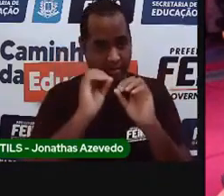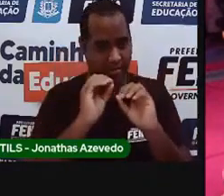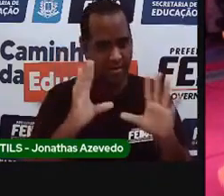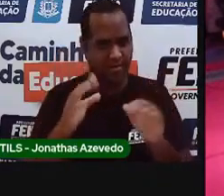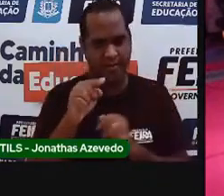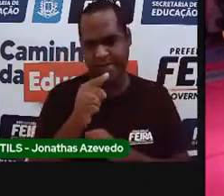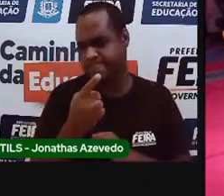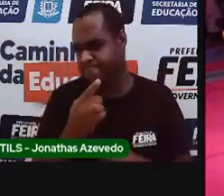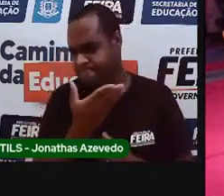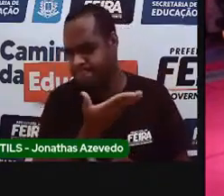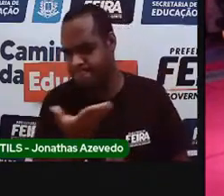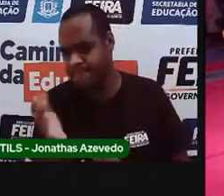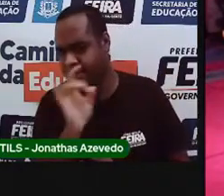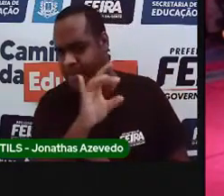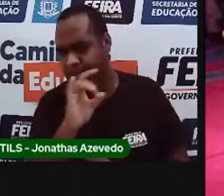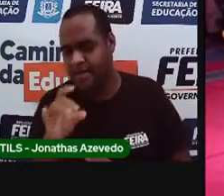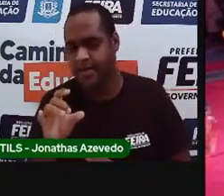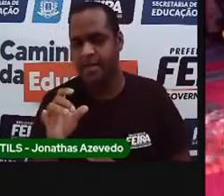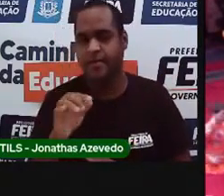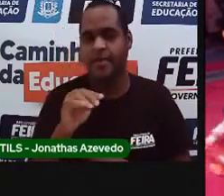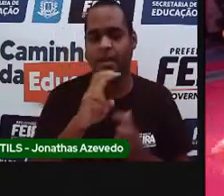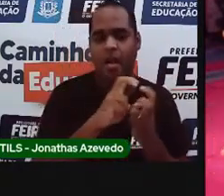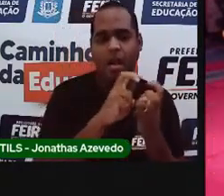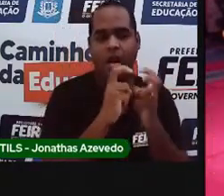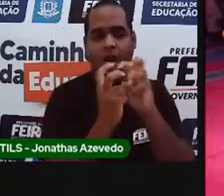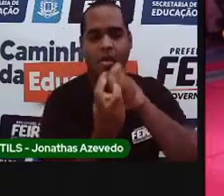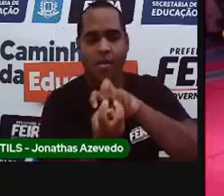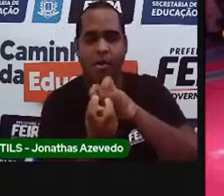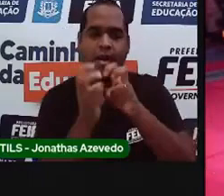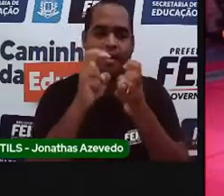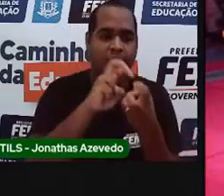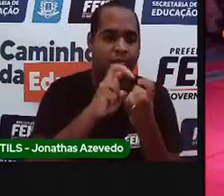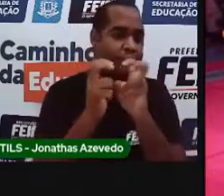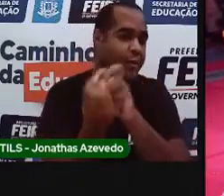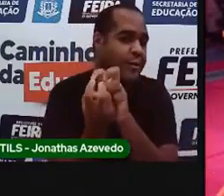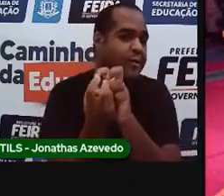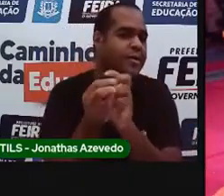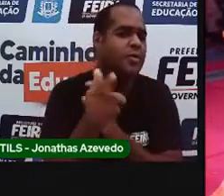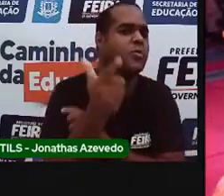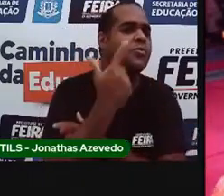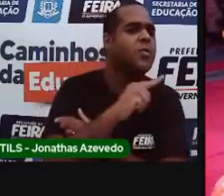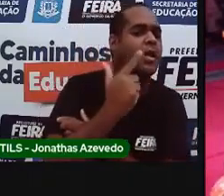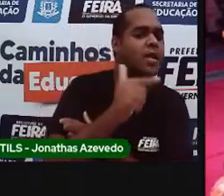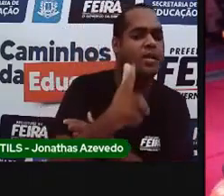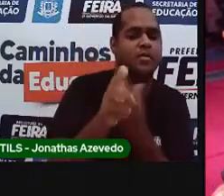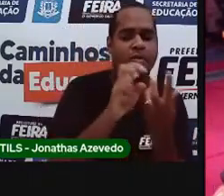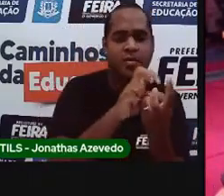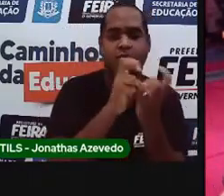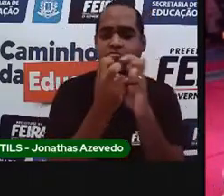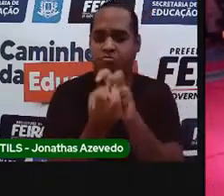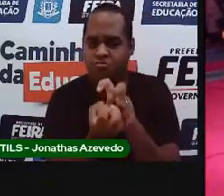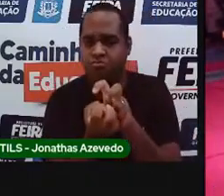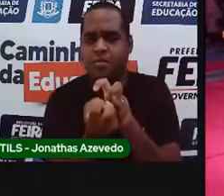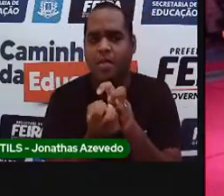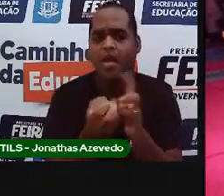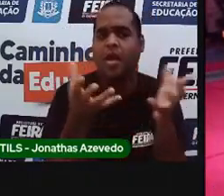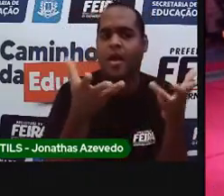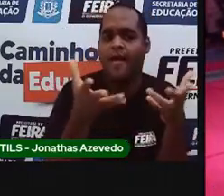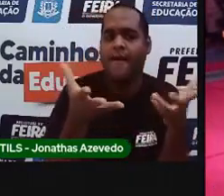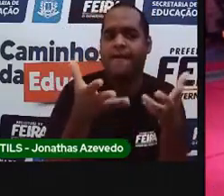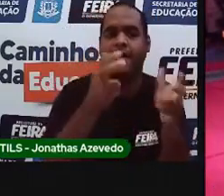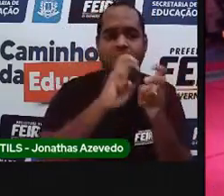de vocês aí vai na roda de capoeira? Na roda de capoeira, nós também fazemos esses movimentos de